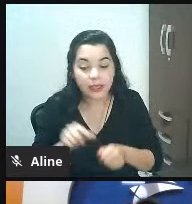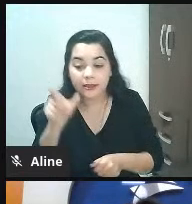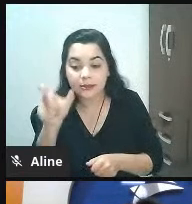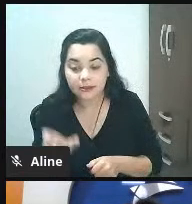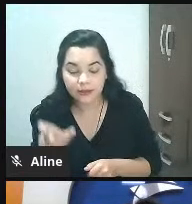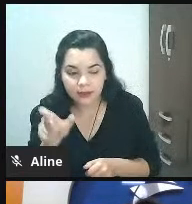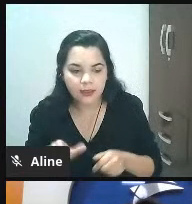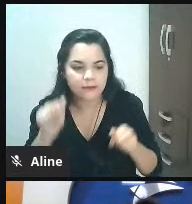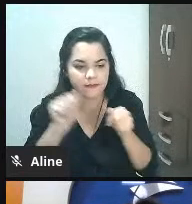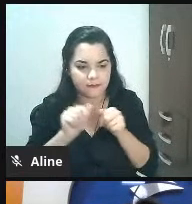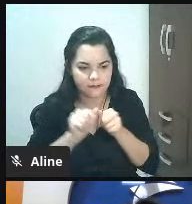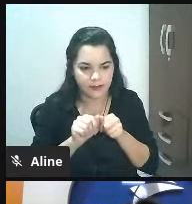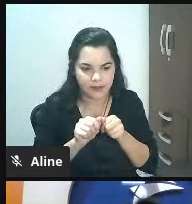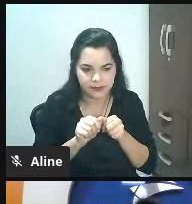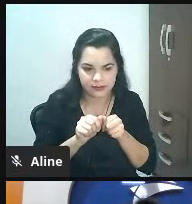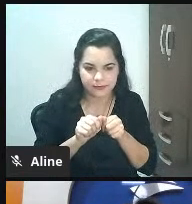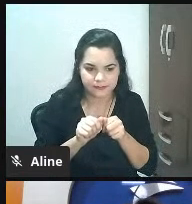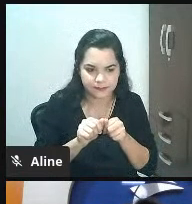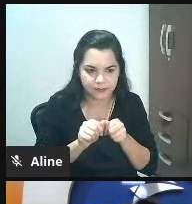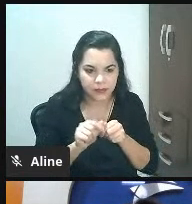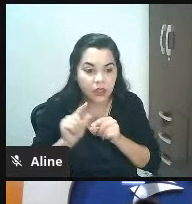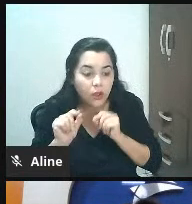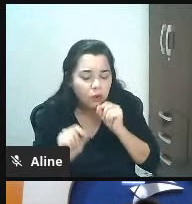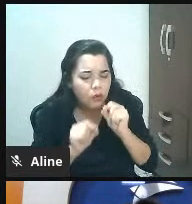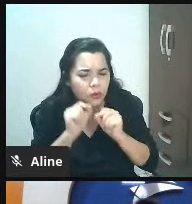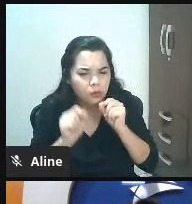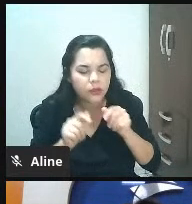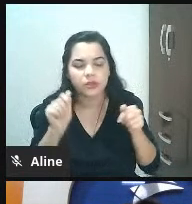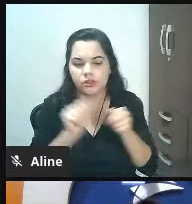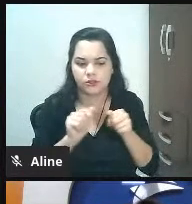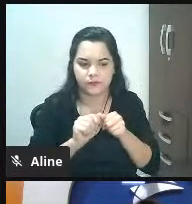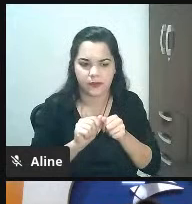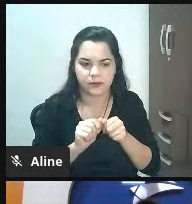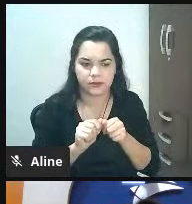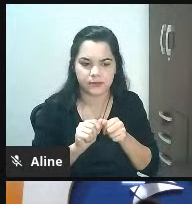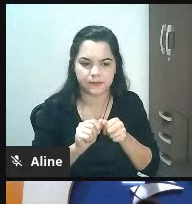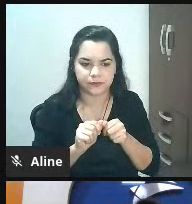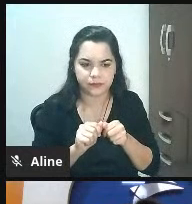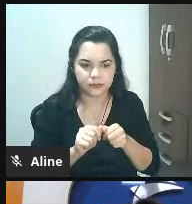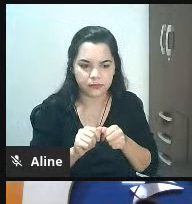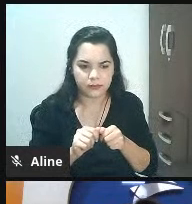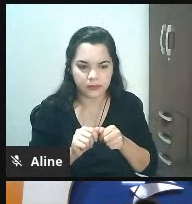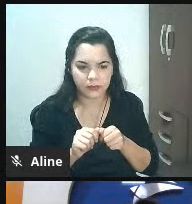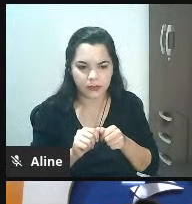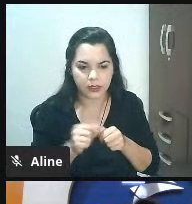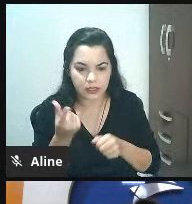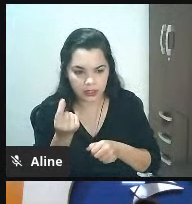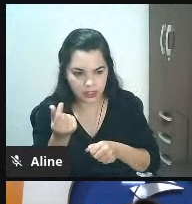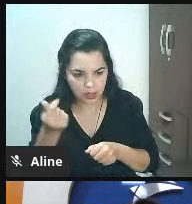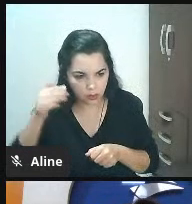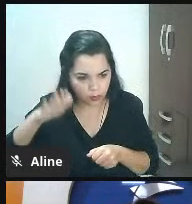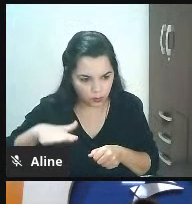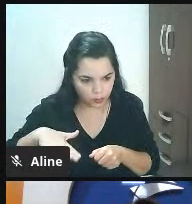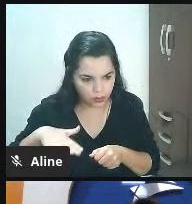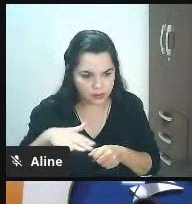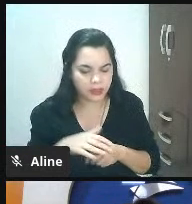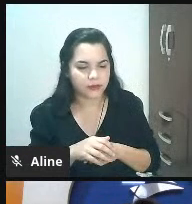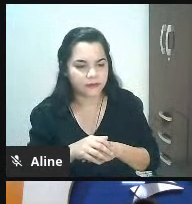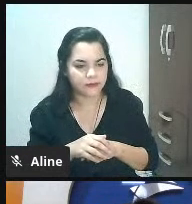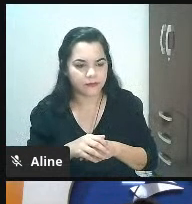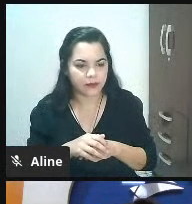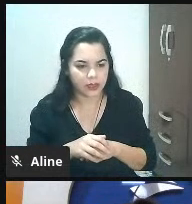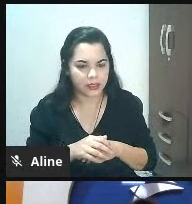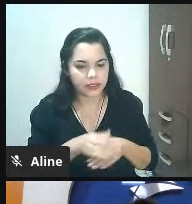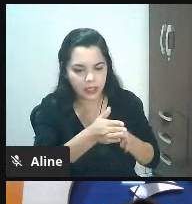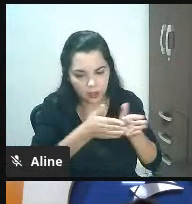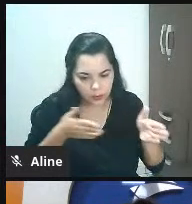fazer então o que faremos? olha vamos a Black Friday a gente vai explorar esse e essa categoria